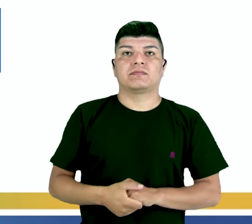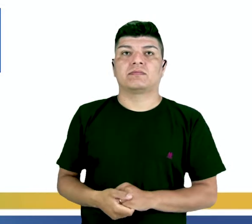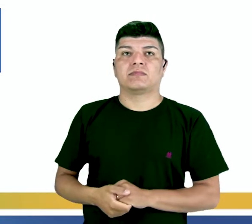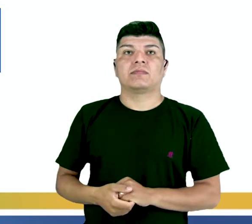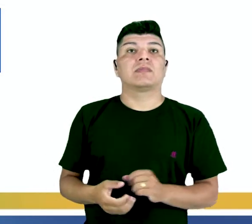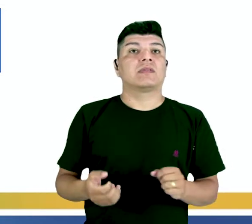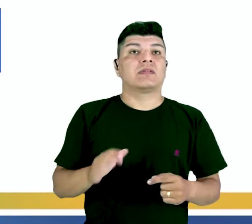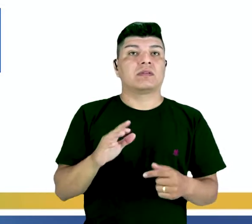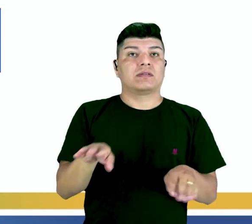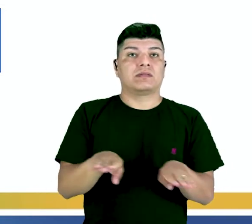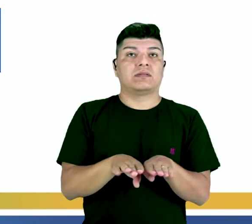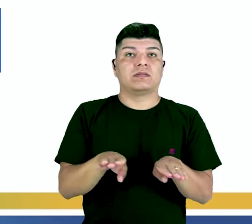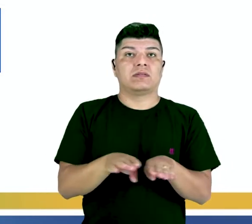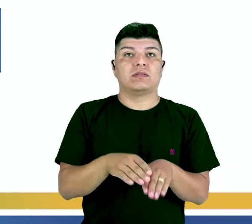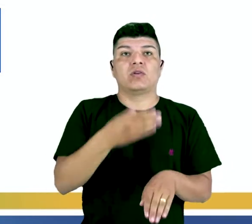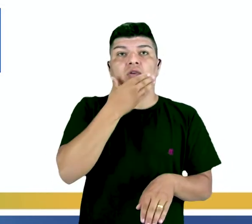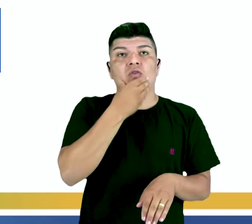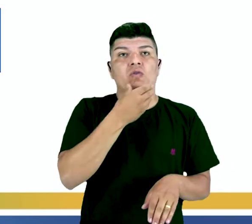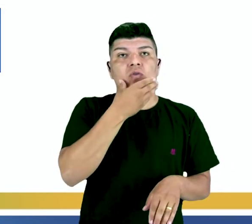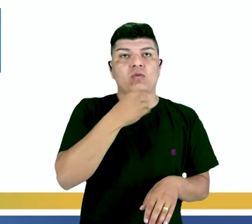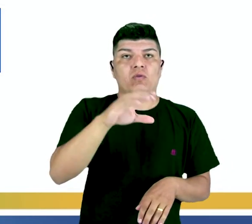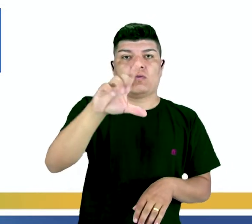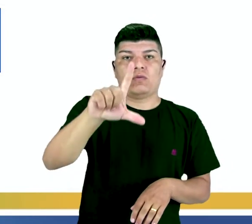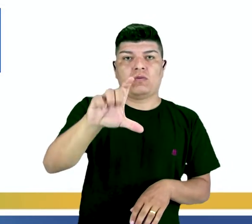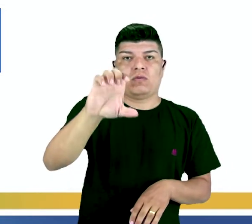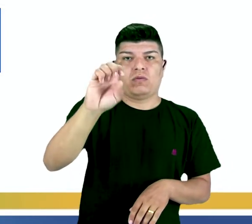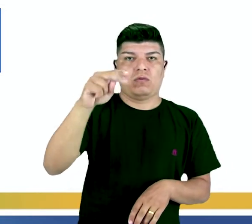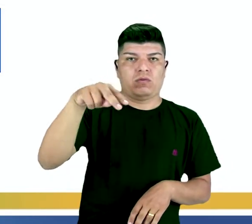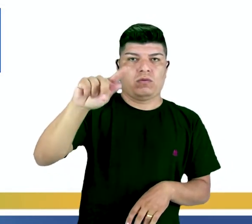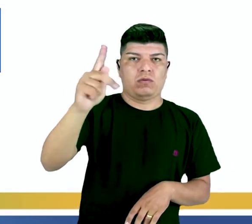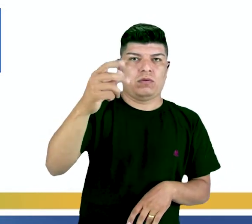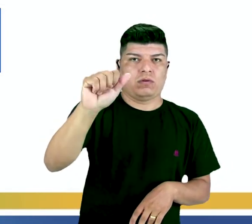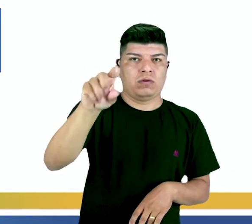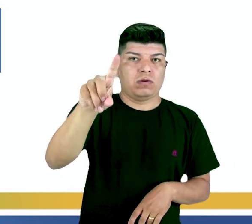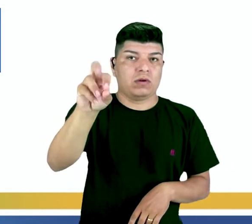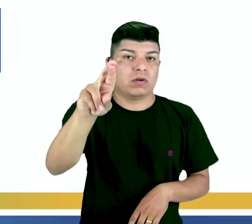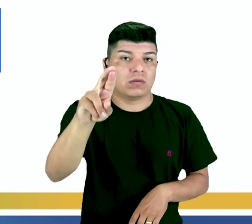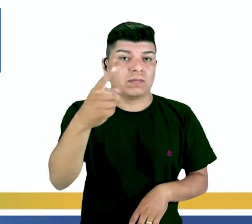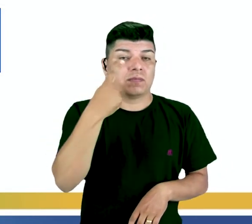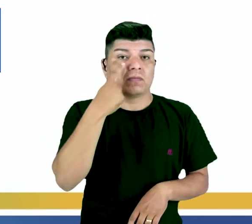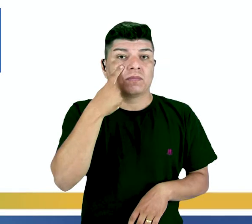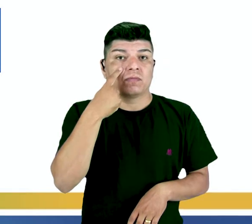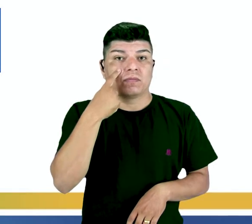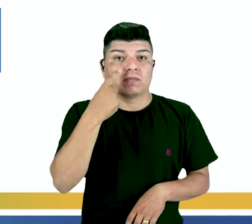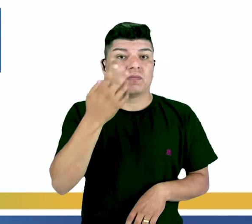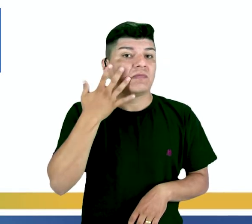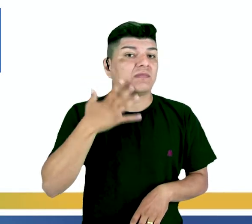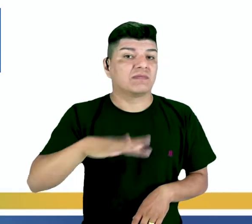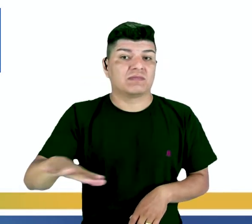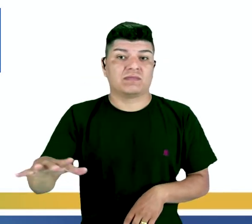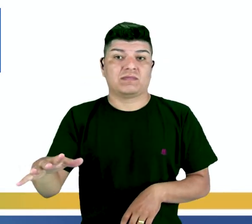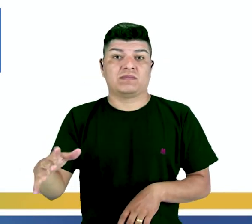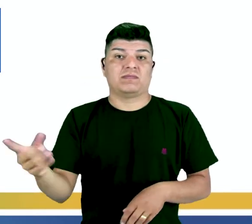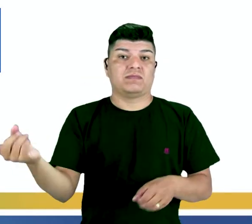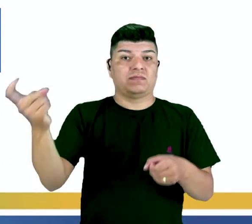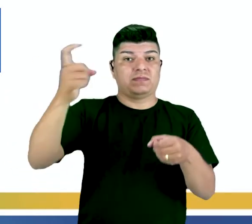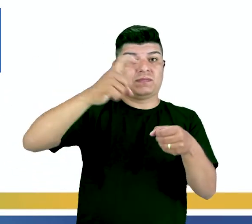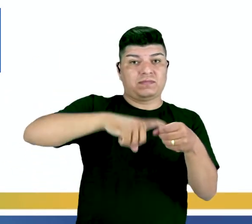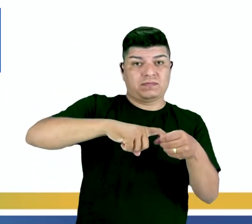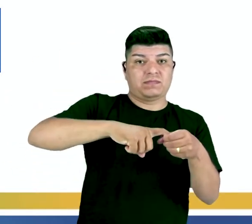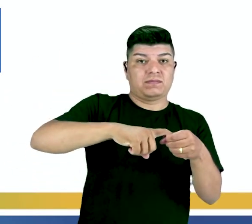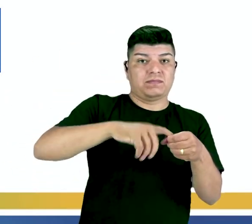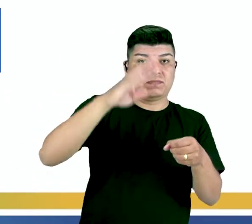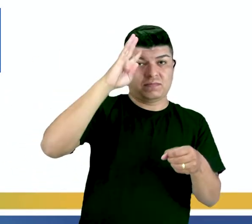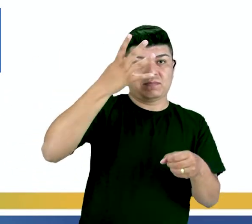expressão, quando o lenhador e a mulher viram os meninos de volta, decidiram levá-los novamente ao